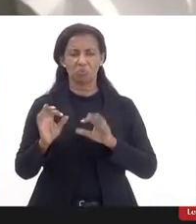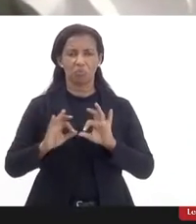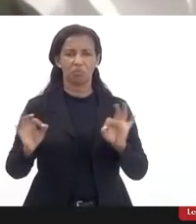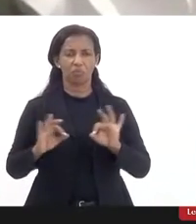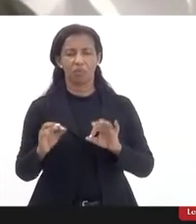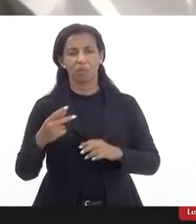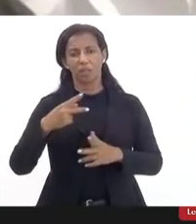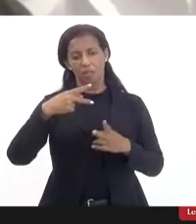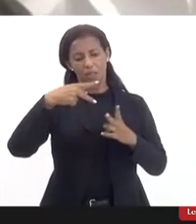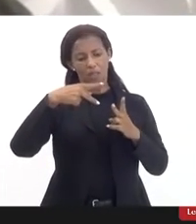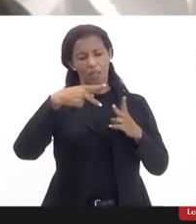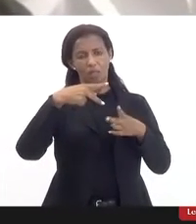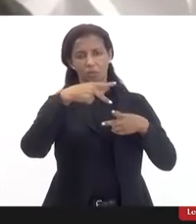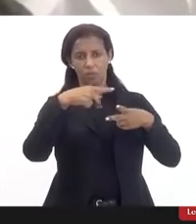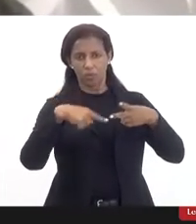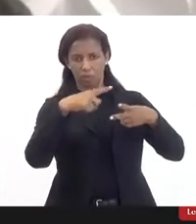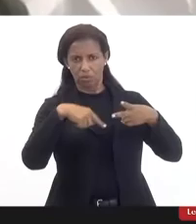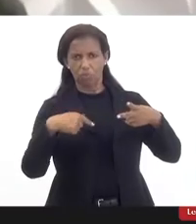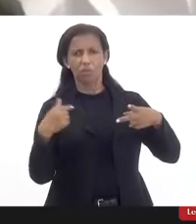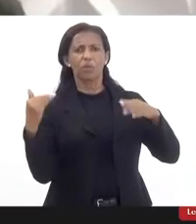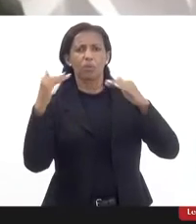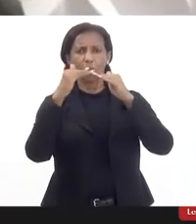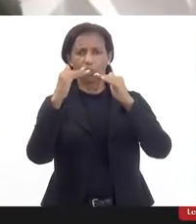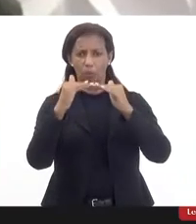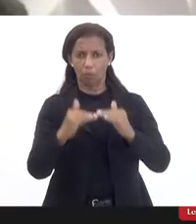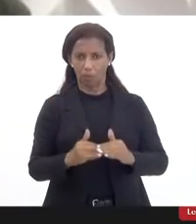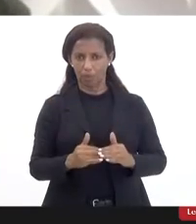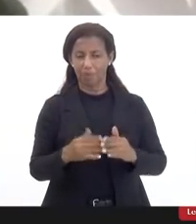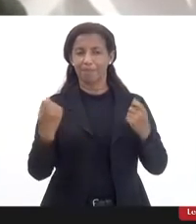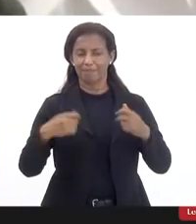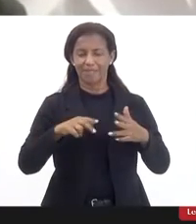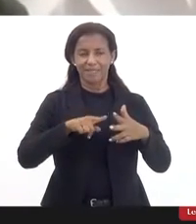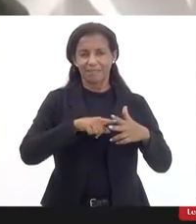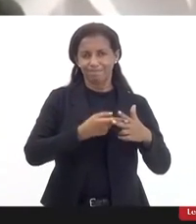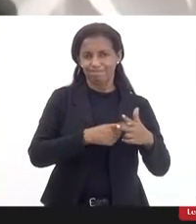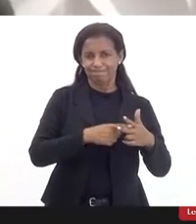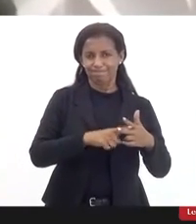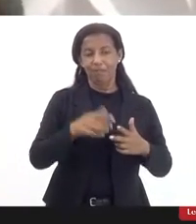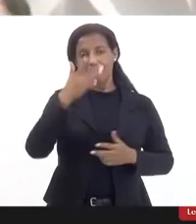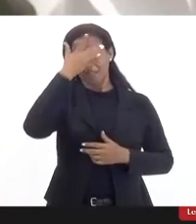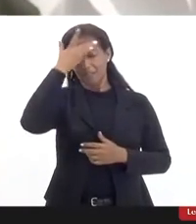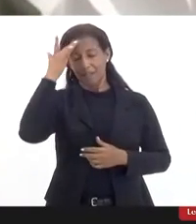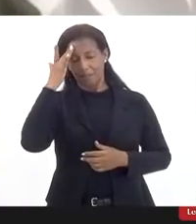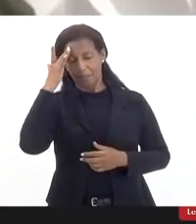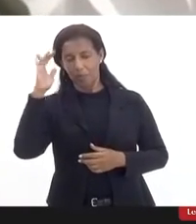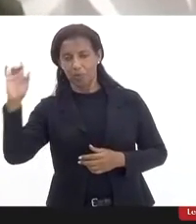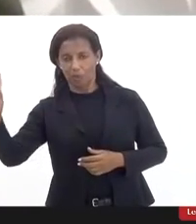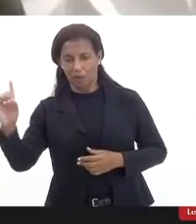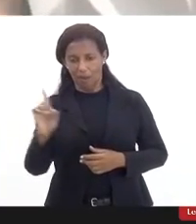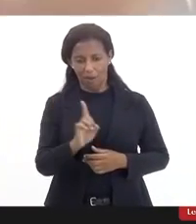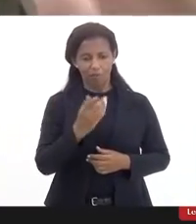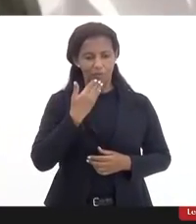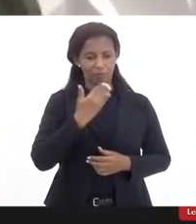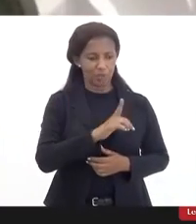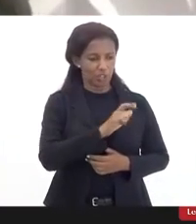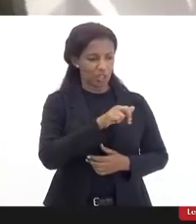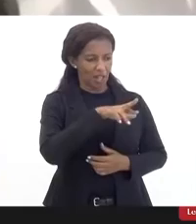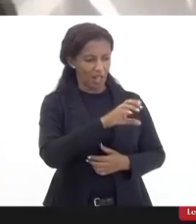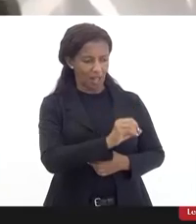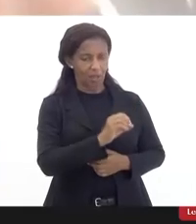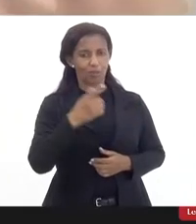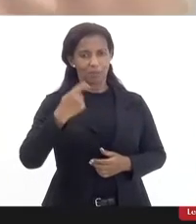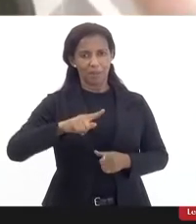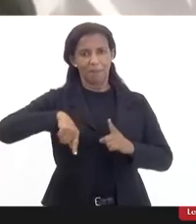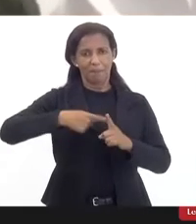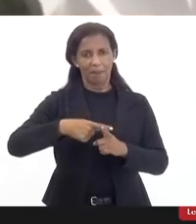duas emendas eu concordo com o senhor tem que condicionar que a pessoa ao vir pedir o laudo ainda traga mais um